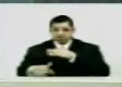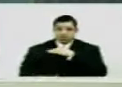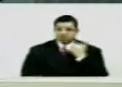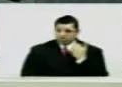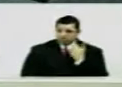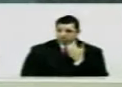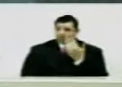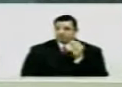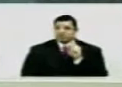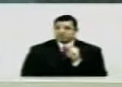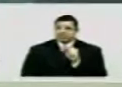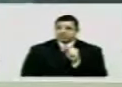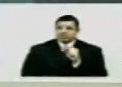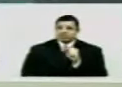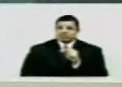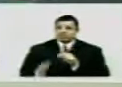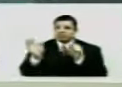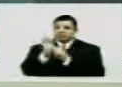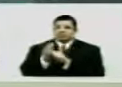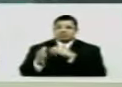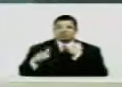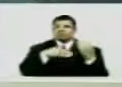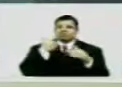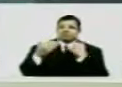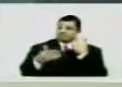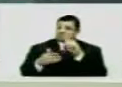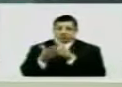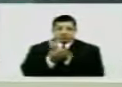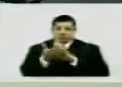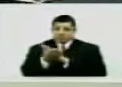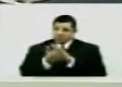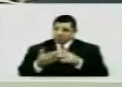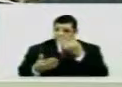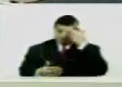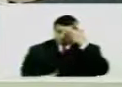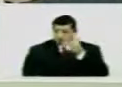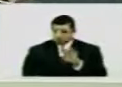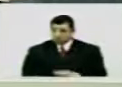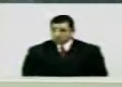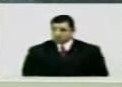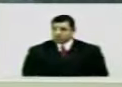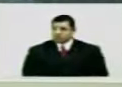É dizer São os traficantes se matando Não temos nada a ver com isso É isso?